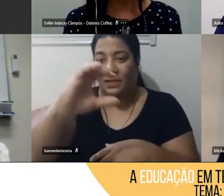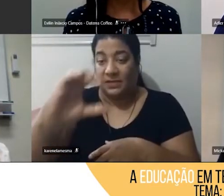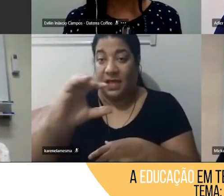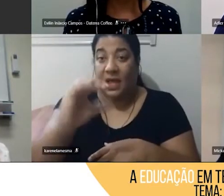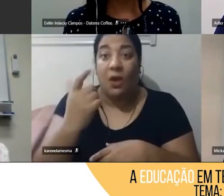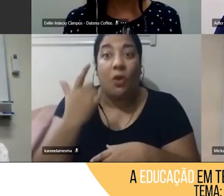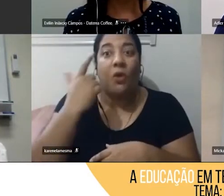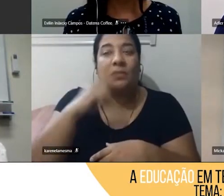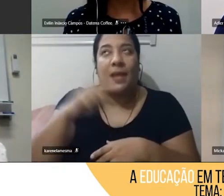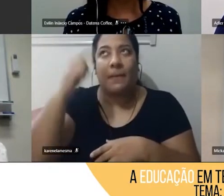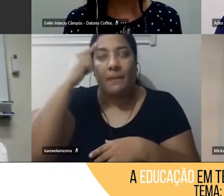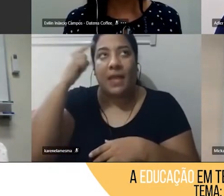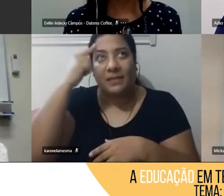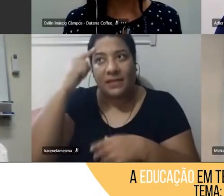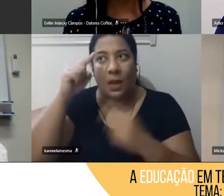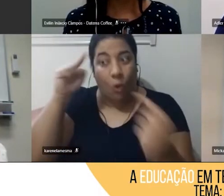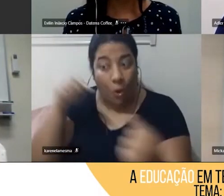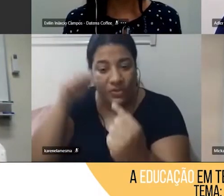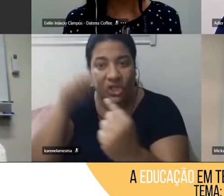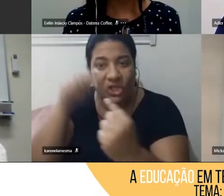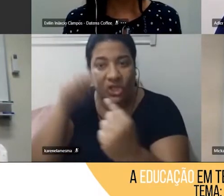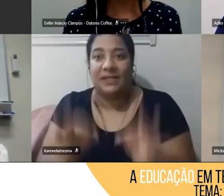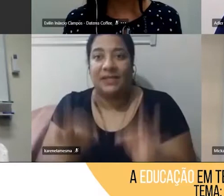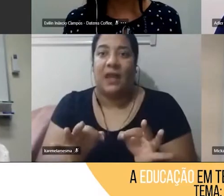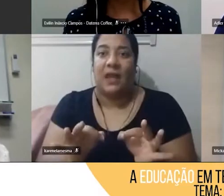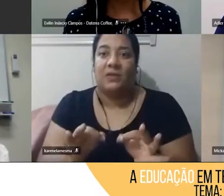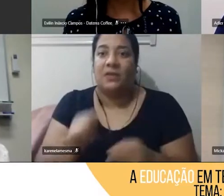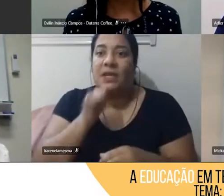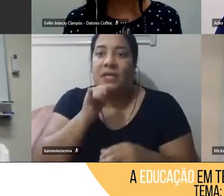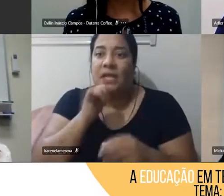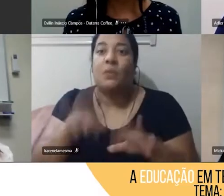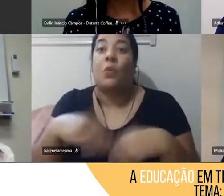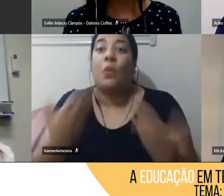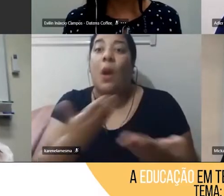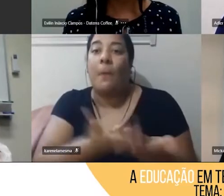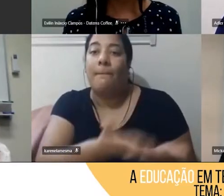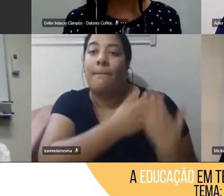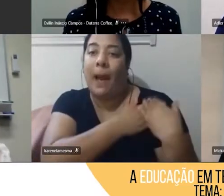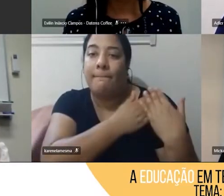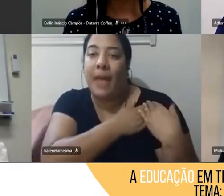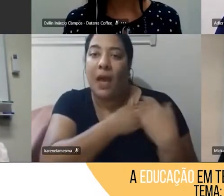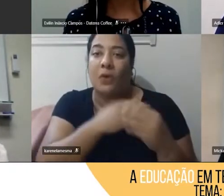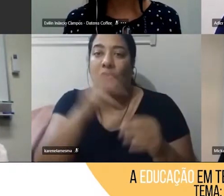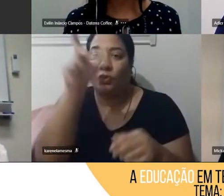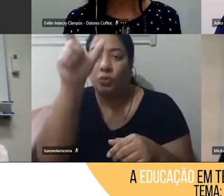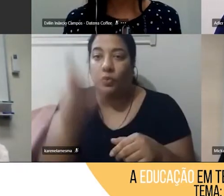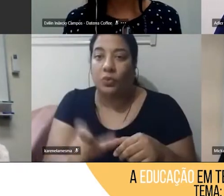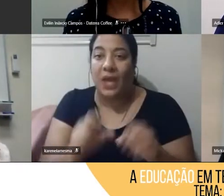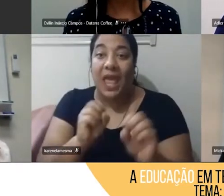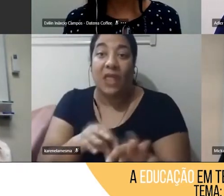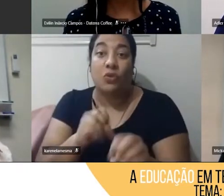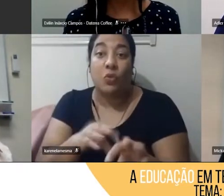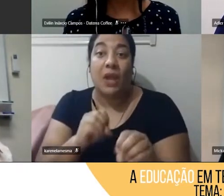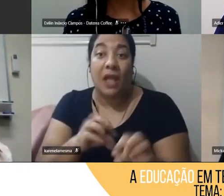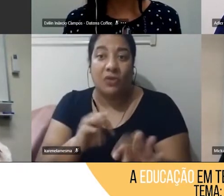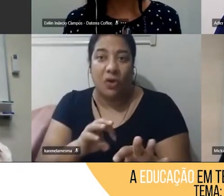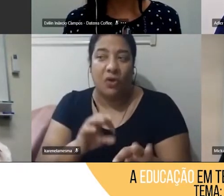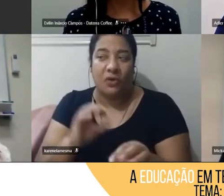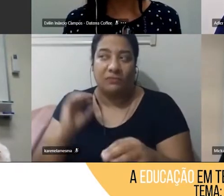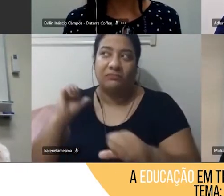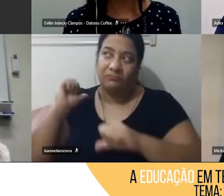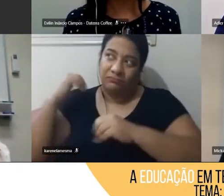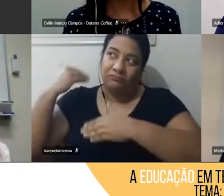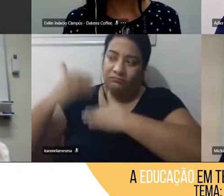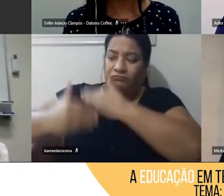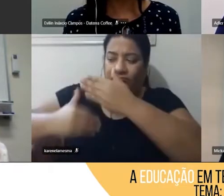intencional. O papel do educador mudou um pouco nos últimos anos. Nós não temos mais aquele